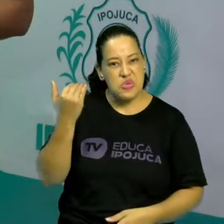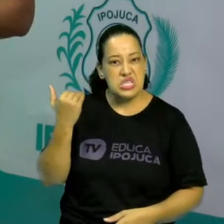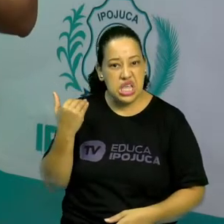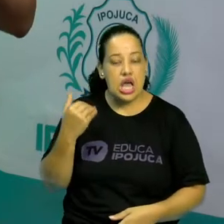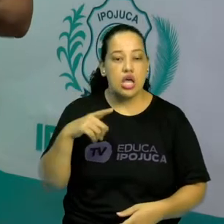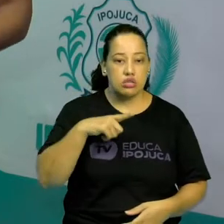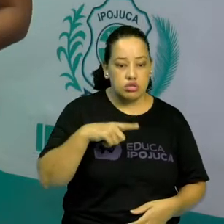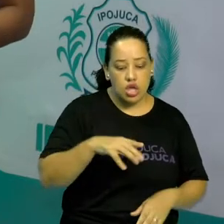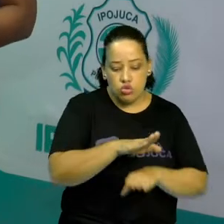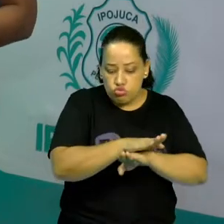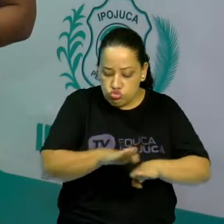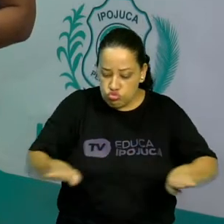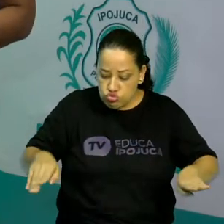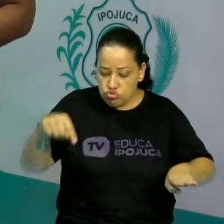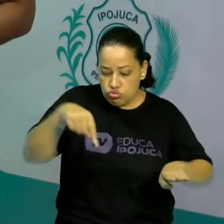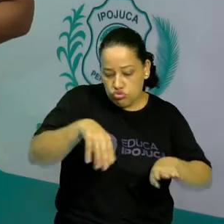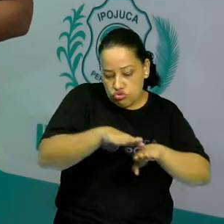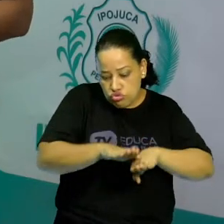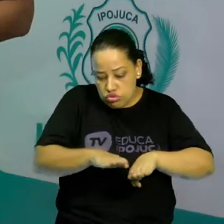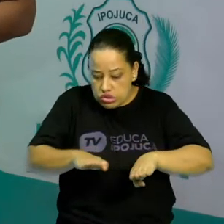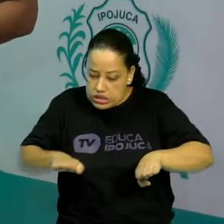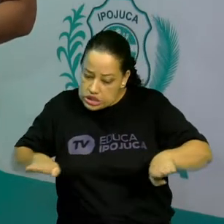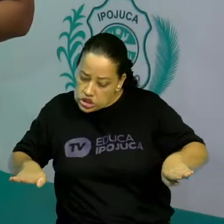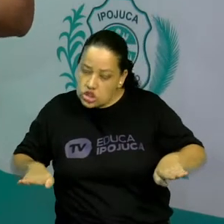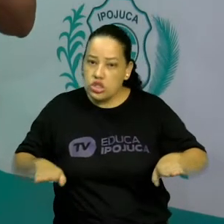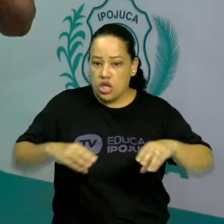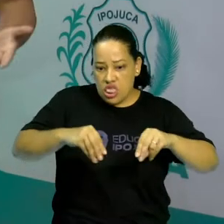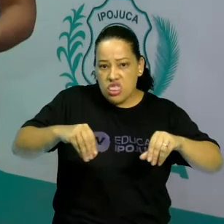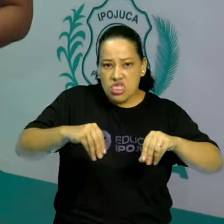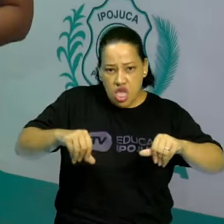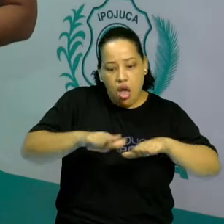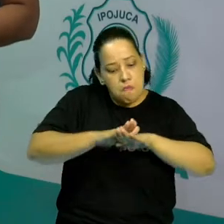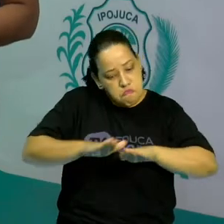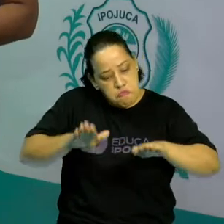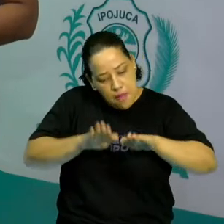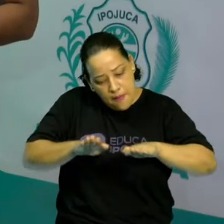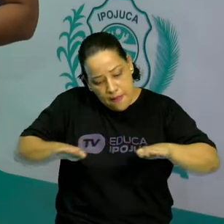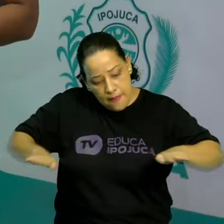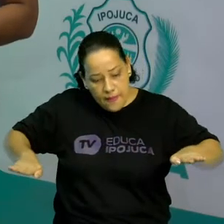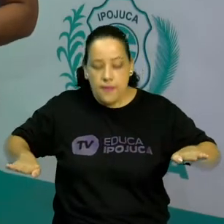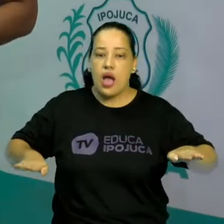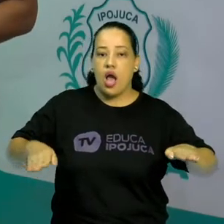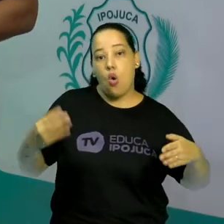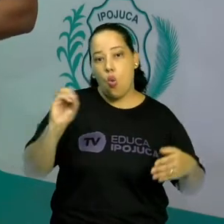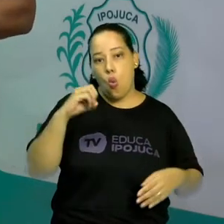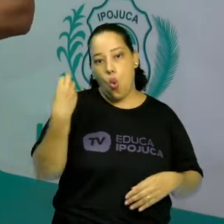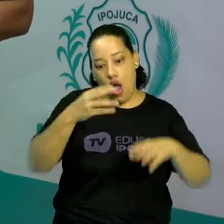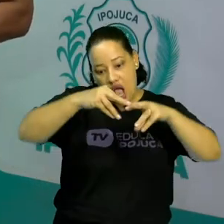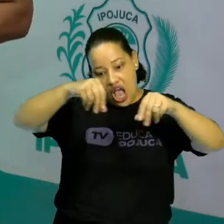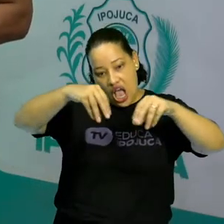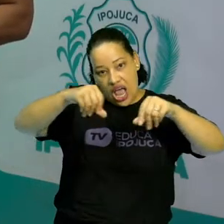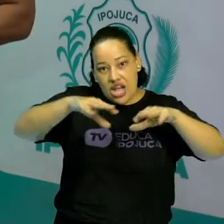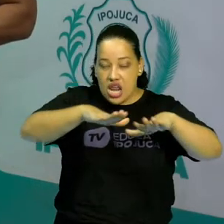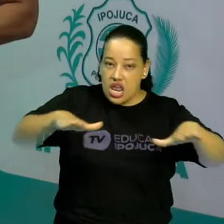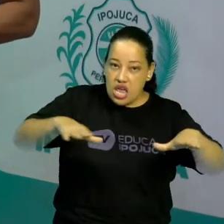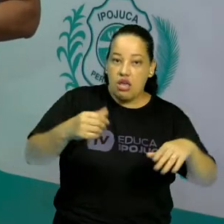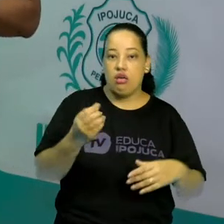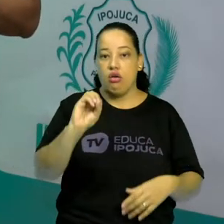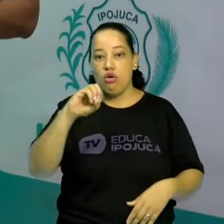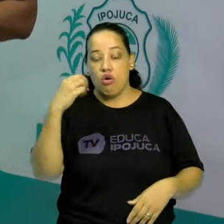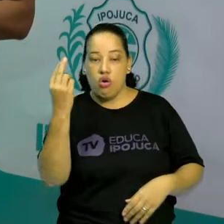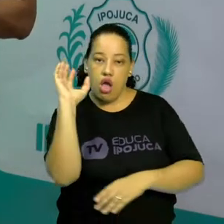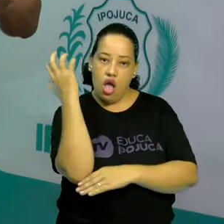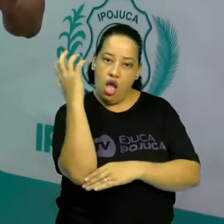chão, no chão batido, né? O chão de terra batida, no chão de areia, em cima de casca de árvore.